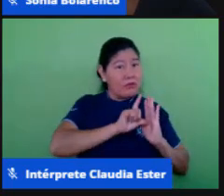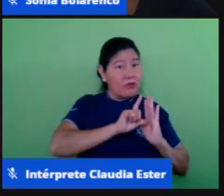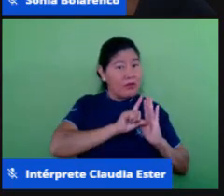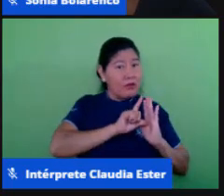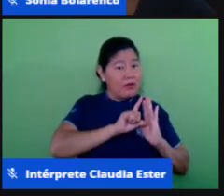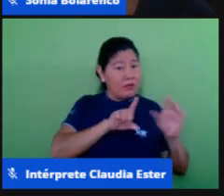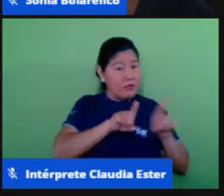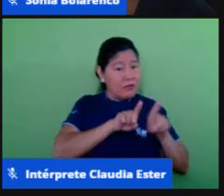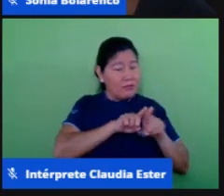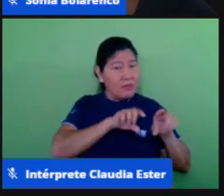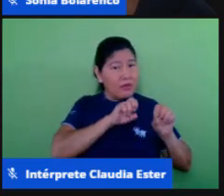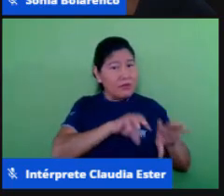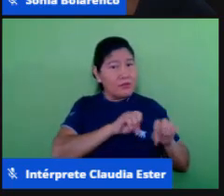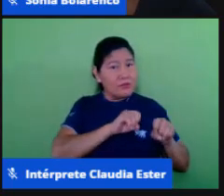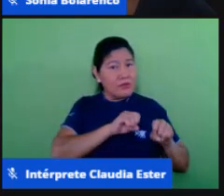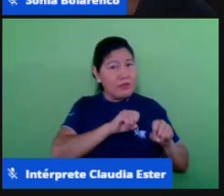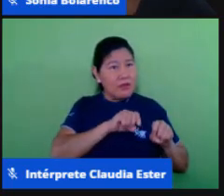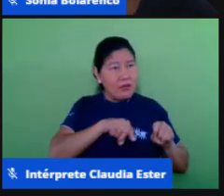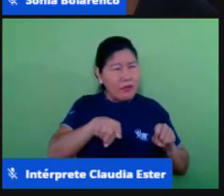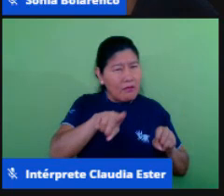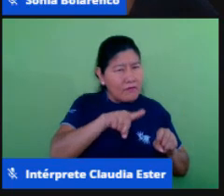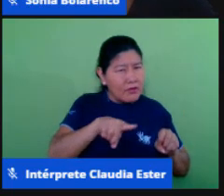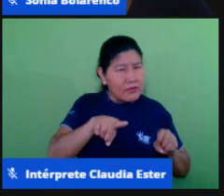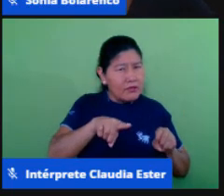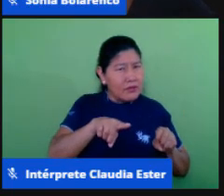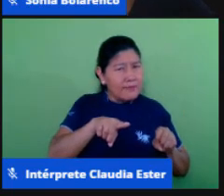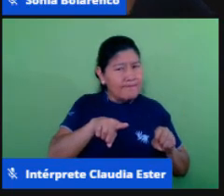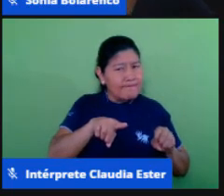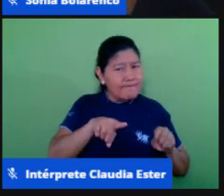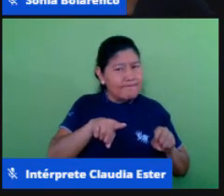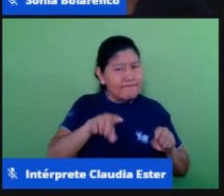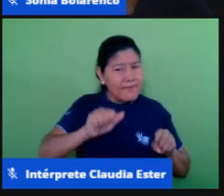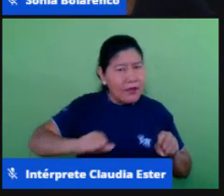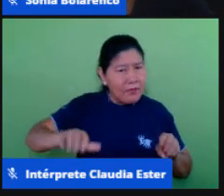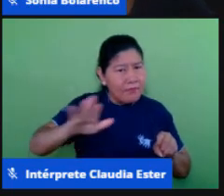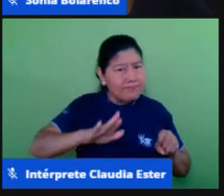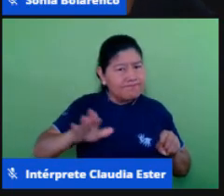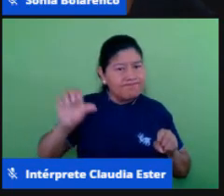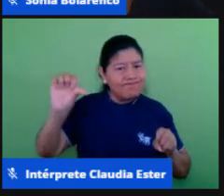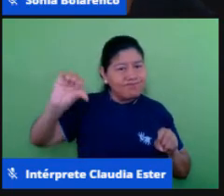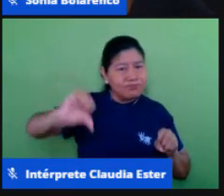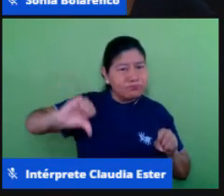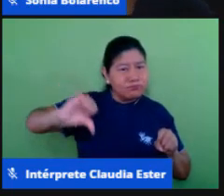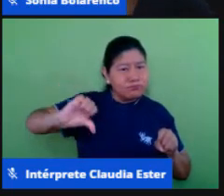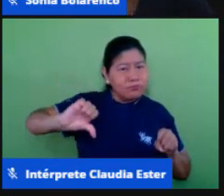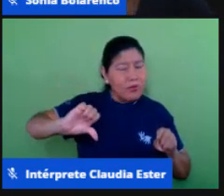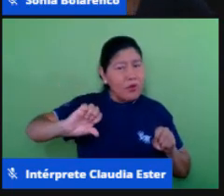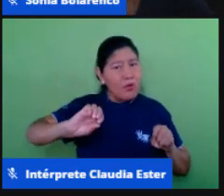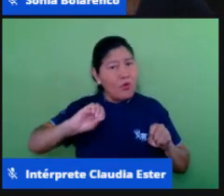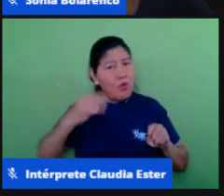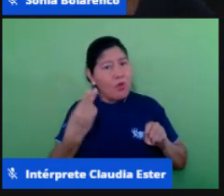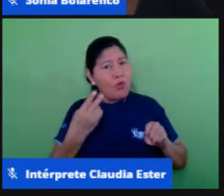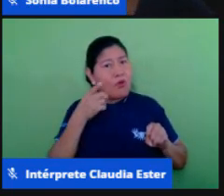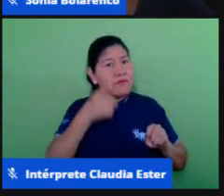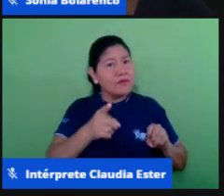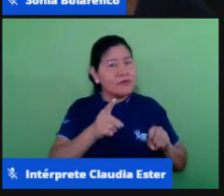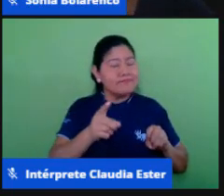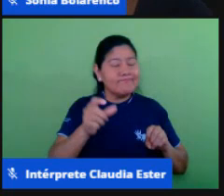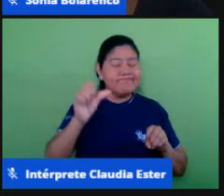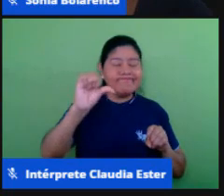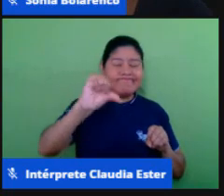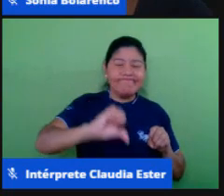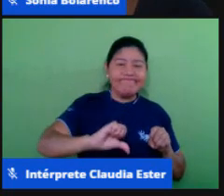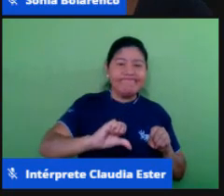ou a sua área está morta ou é você que está gente isso nos provoca muito